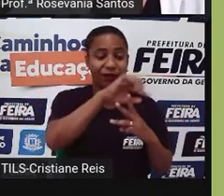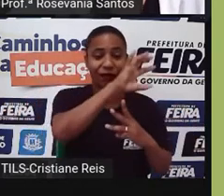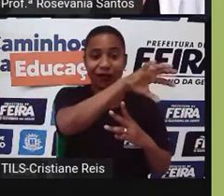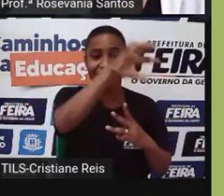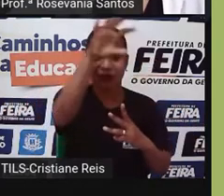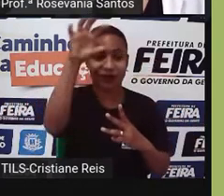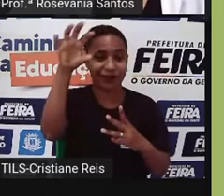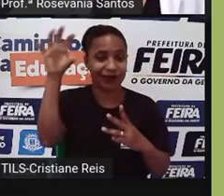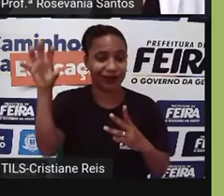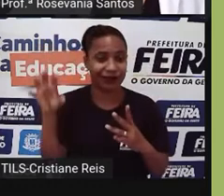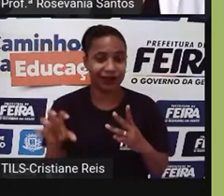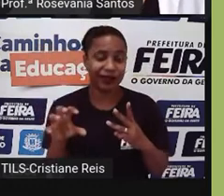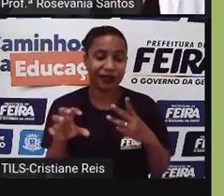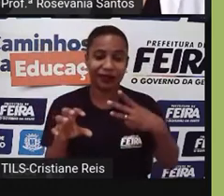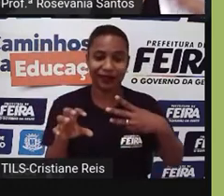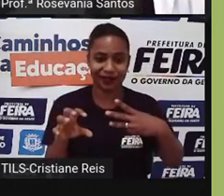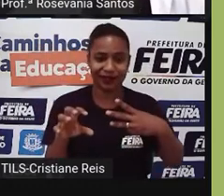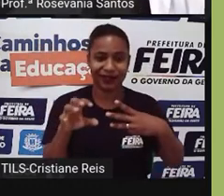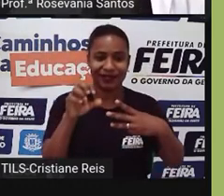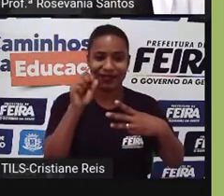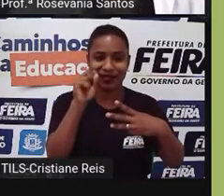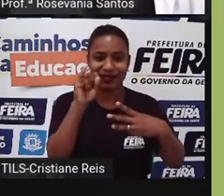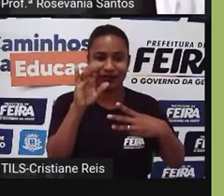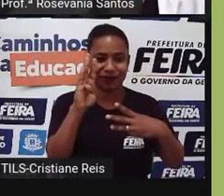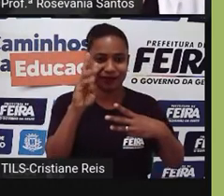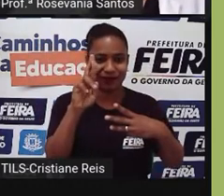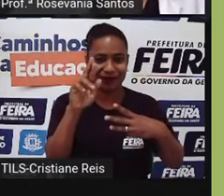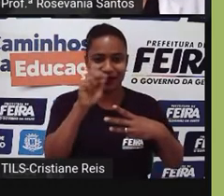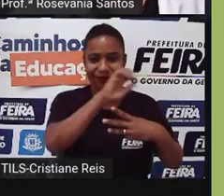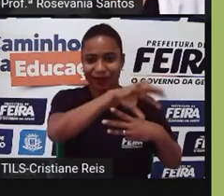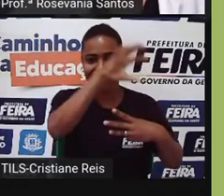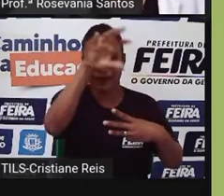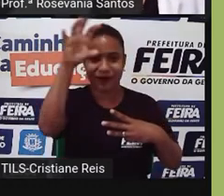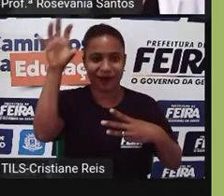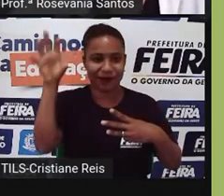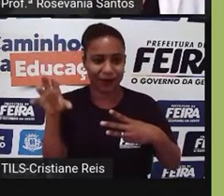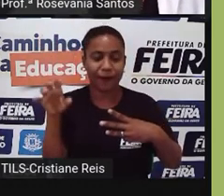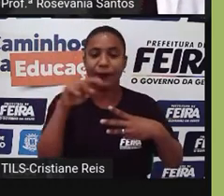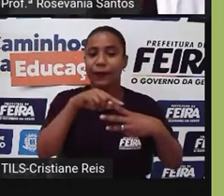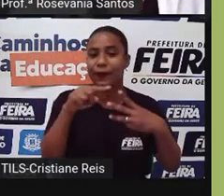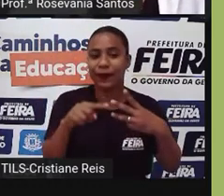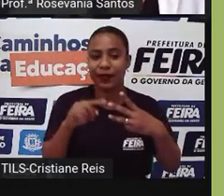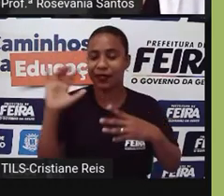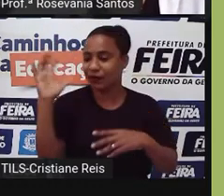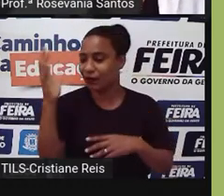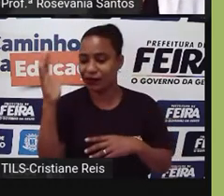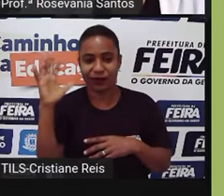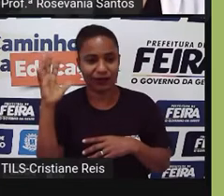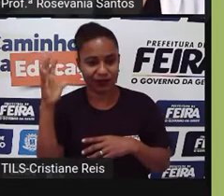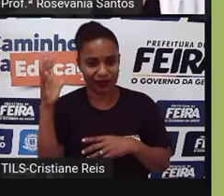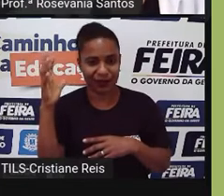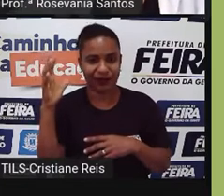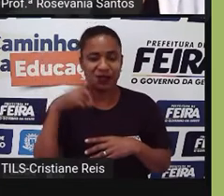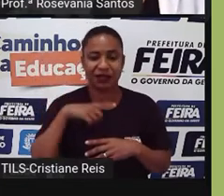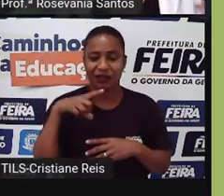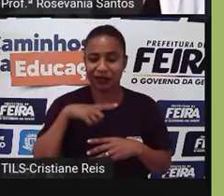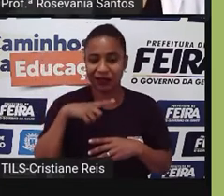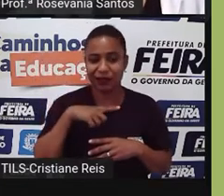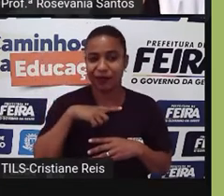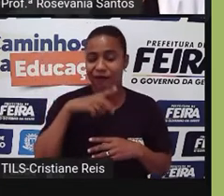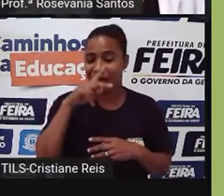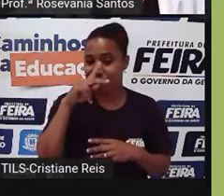Por que tem essa característica? Porque aqui os climas são bastante severos mesmo, né, tem períodos do ano